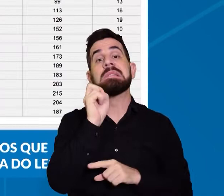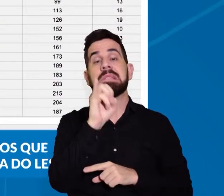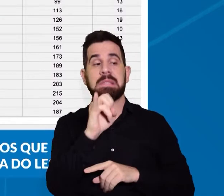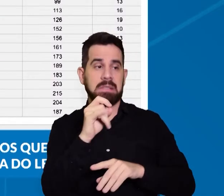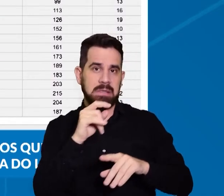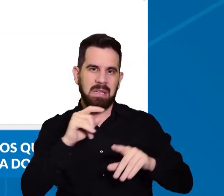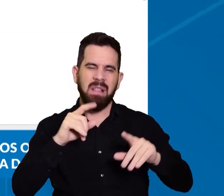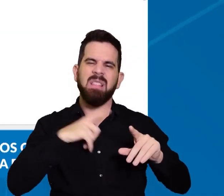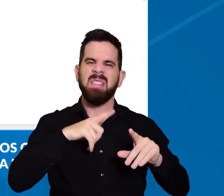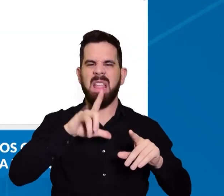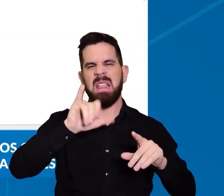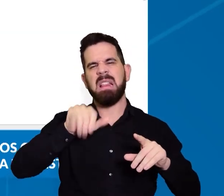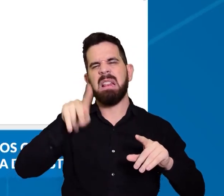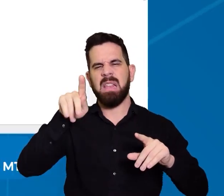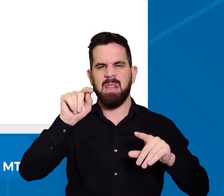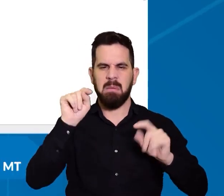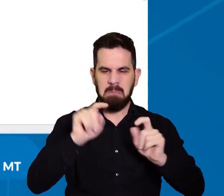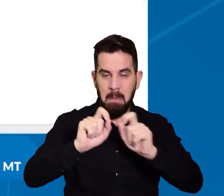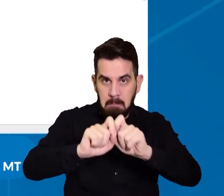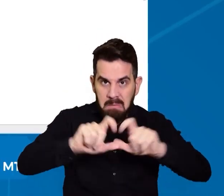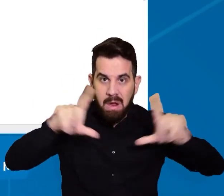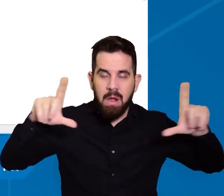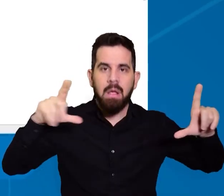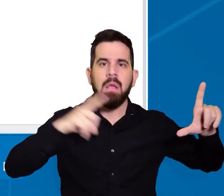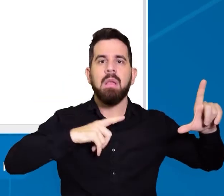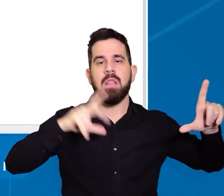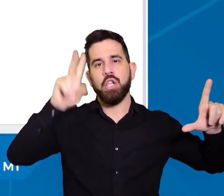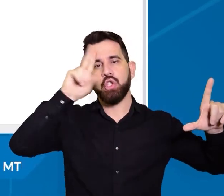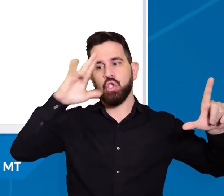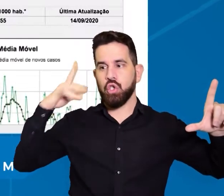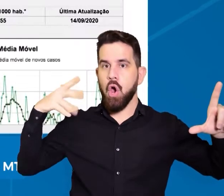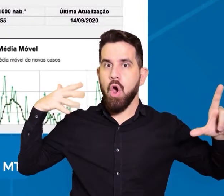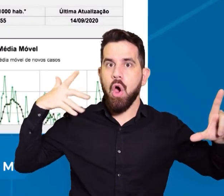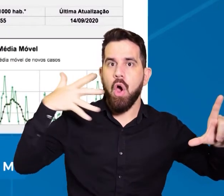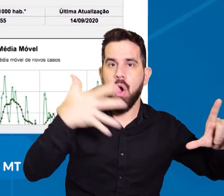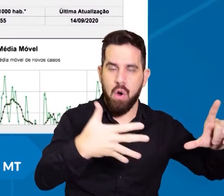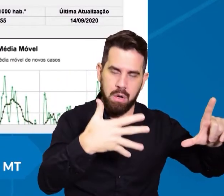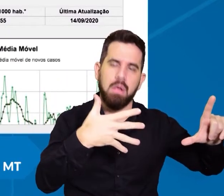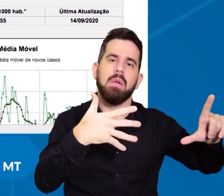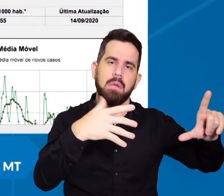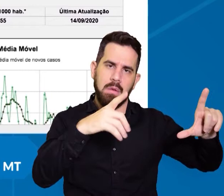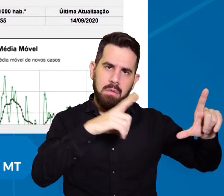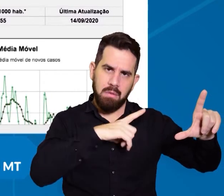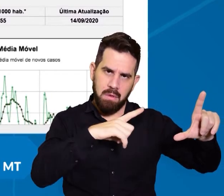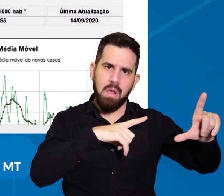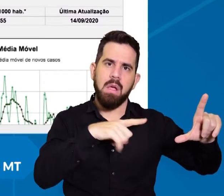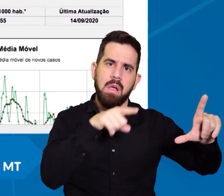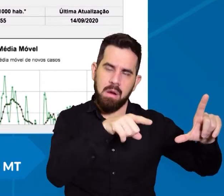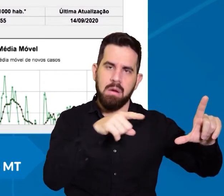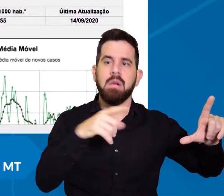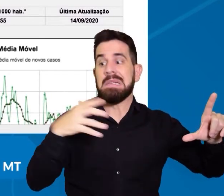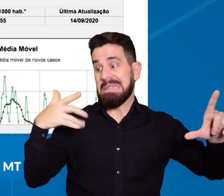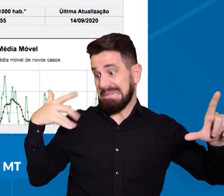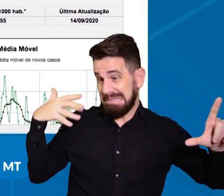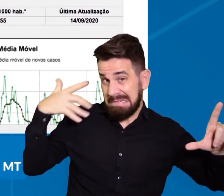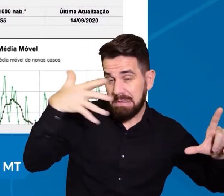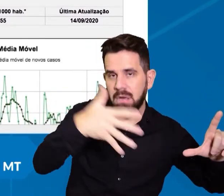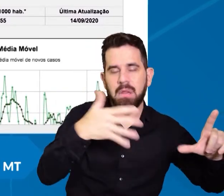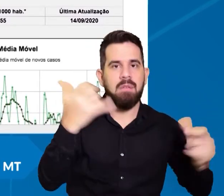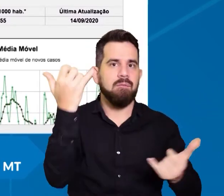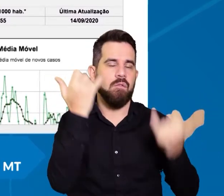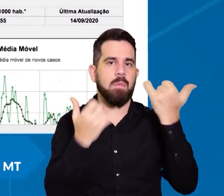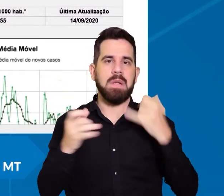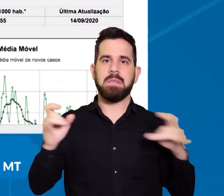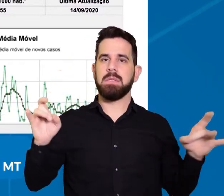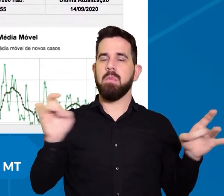link do nosso trabalho, você vai ver que tem a série histórica. Então fora os gráficos, também tem toda a série com todas as informações do município.